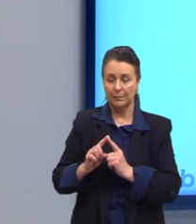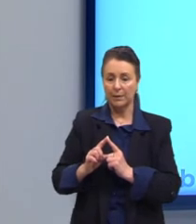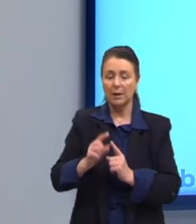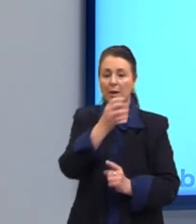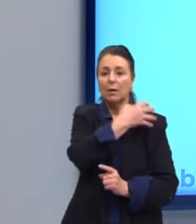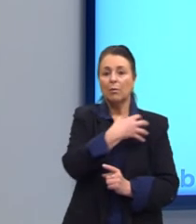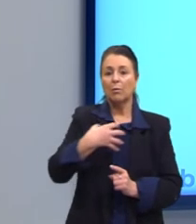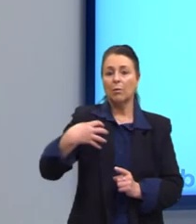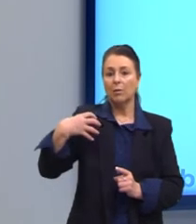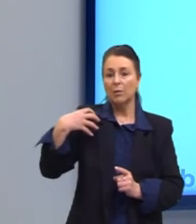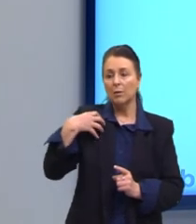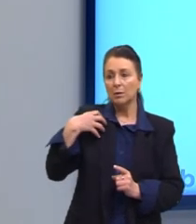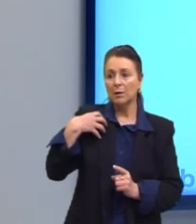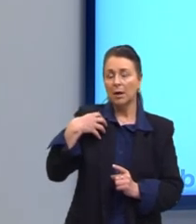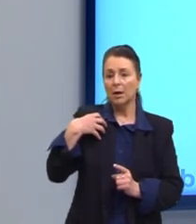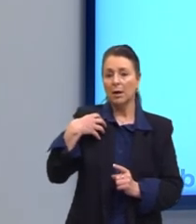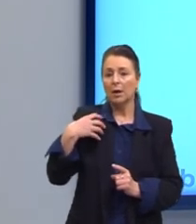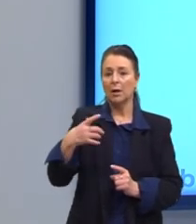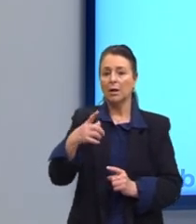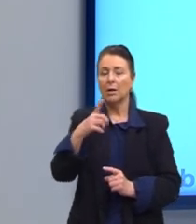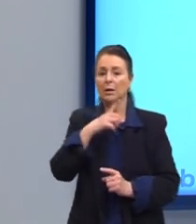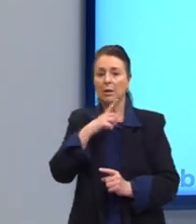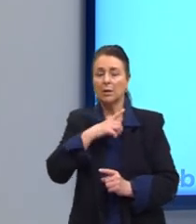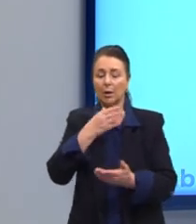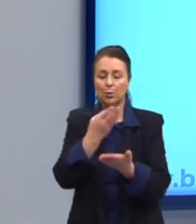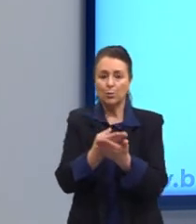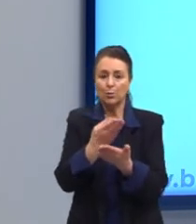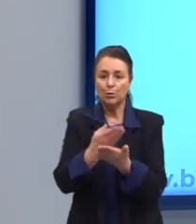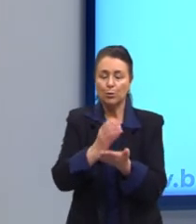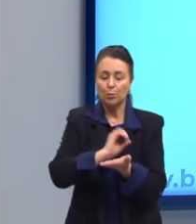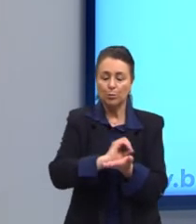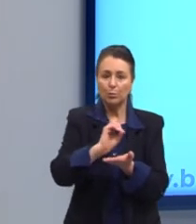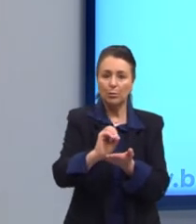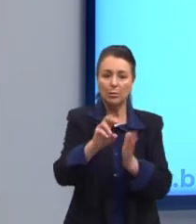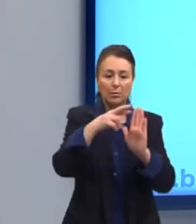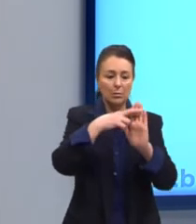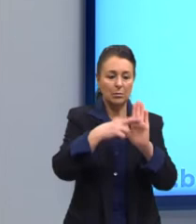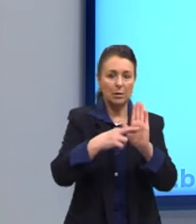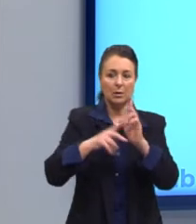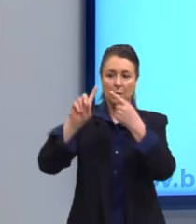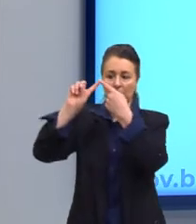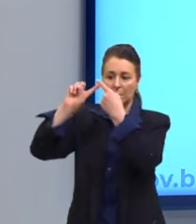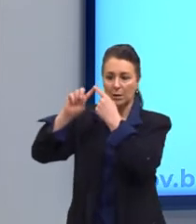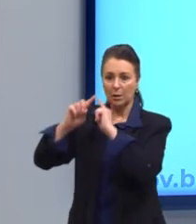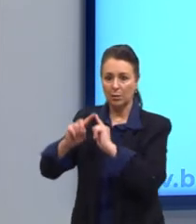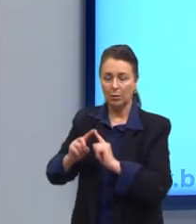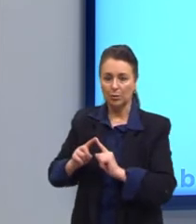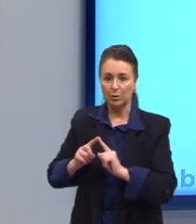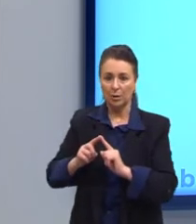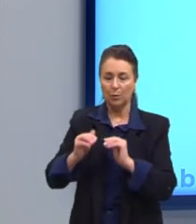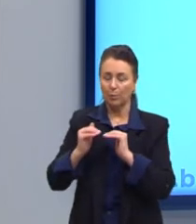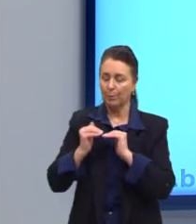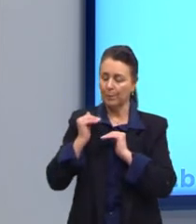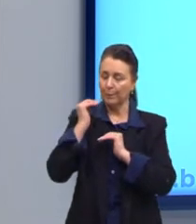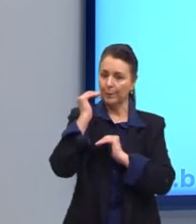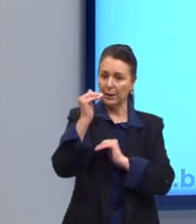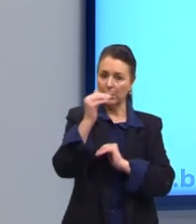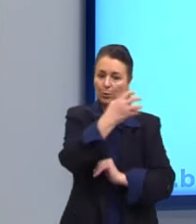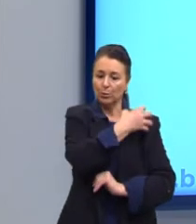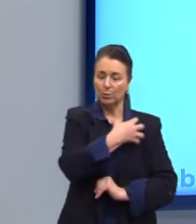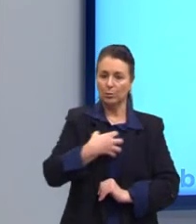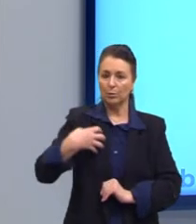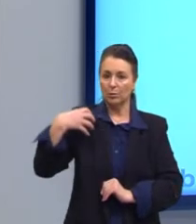a Aristóteles cabe o mérito de ter iniciado o estudo orgânico das regras da lógica. O mérito principal de Aristóteles